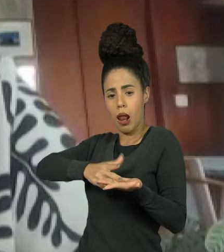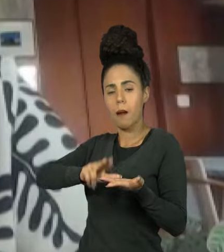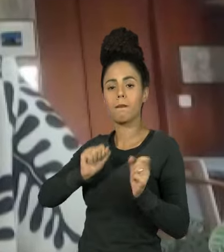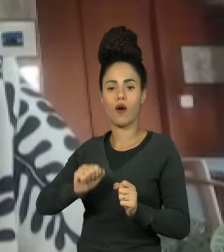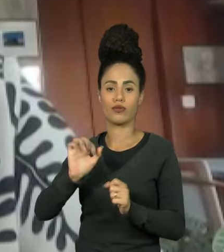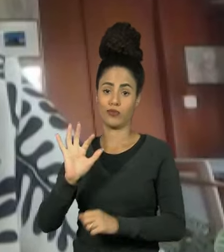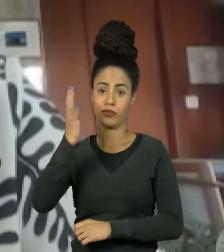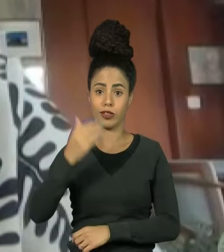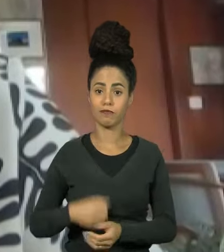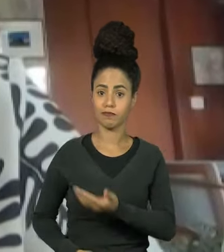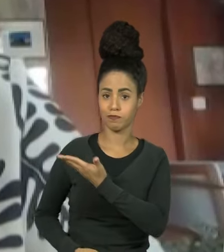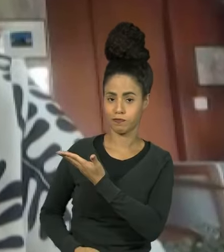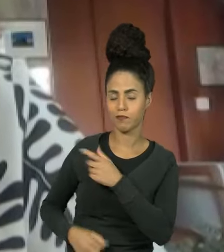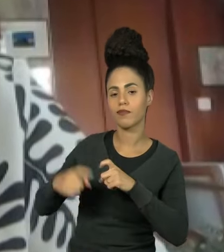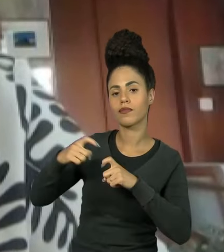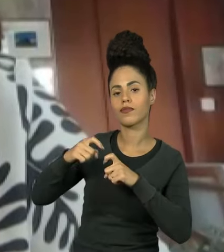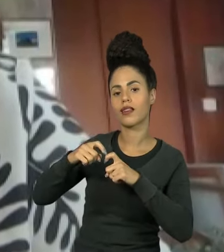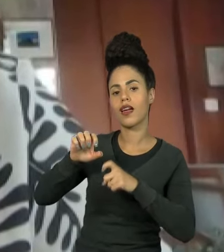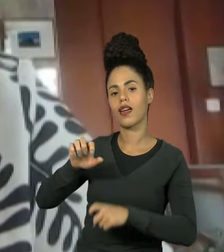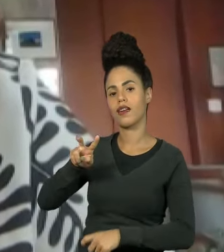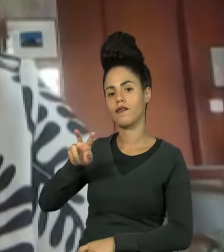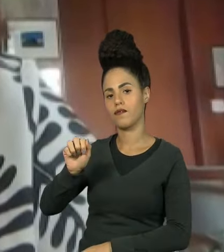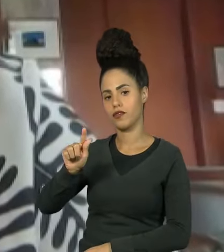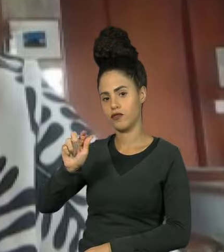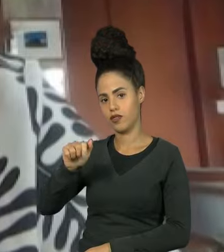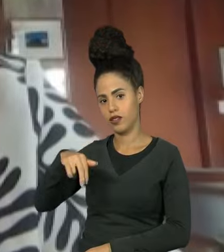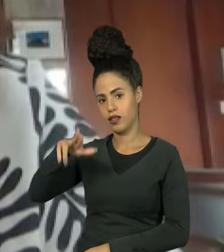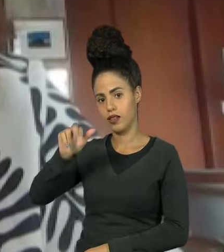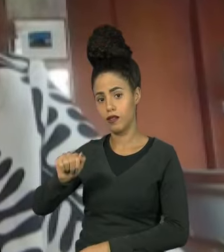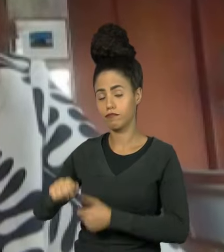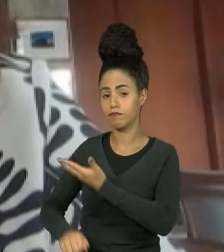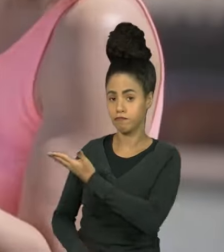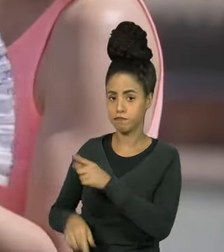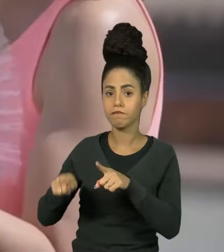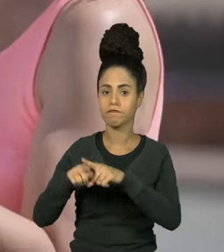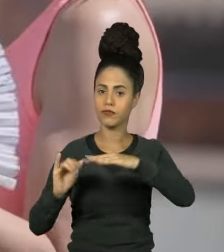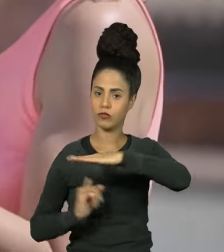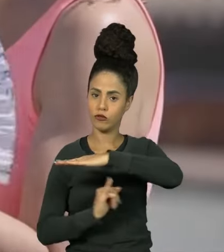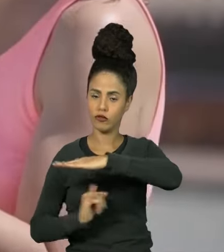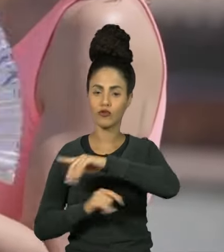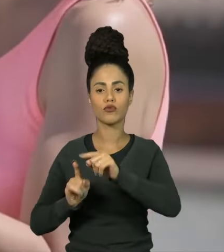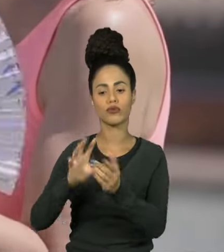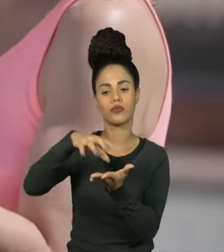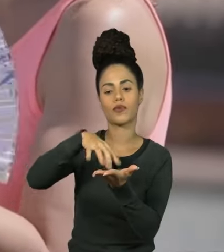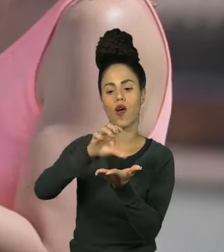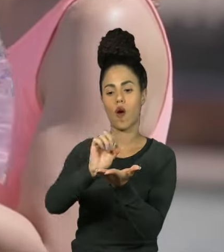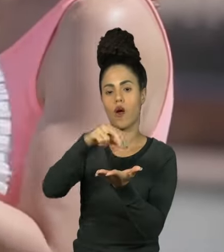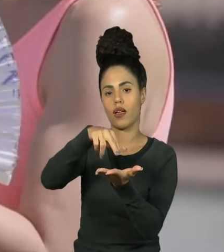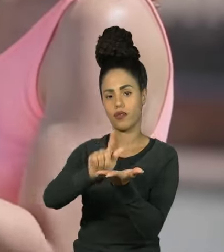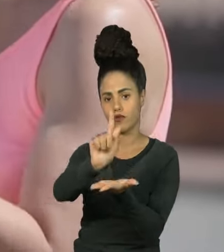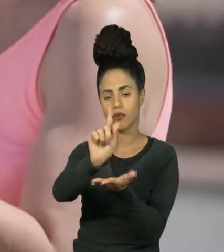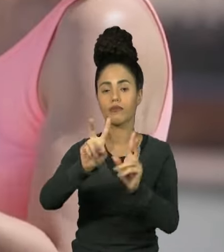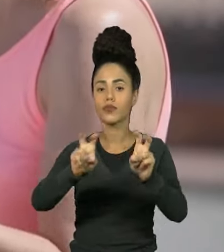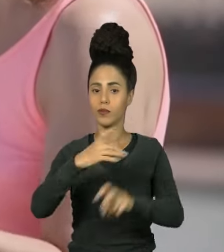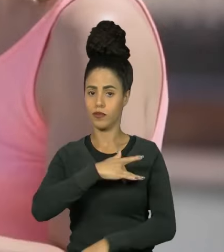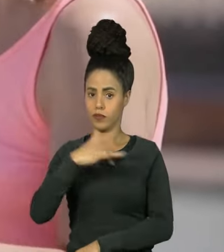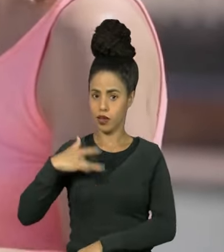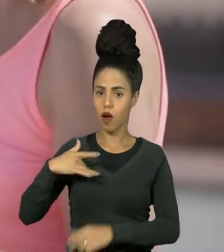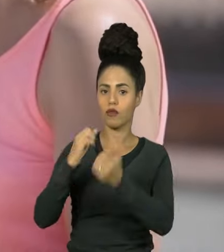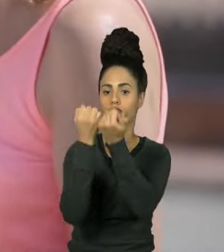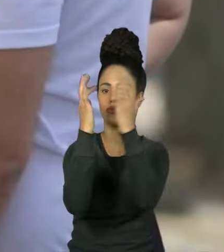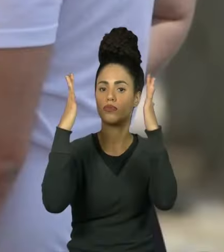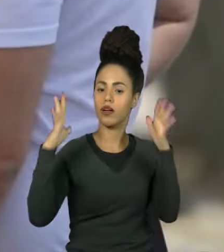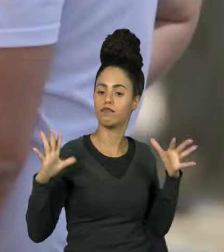A médica Evangelina Araújo, diretora do Instituto Ar, ONG que atua relacionando saúde humana e meio